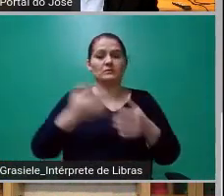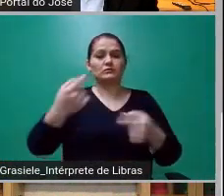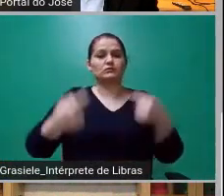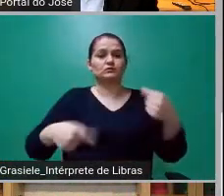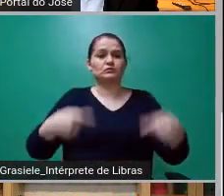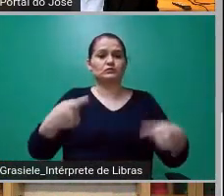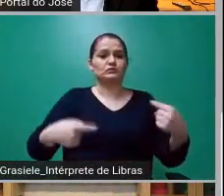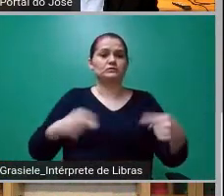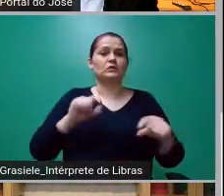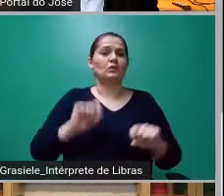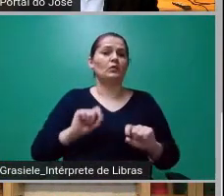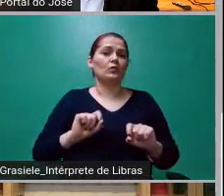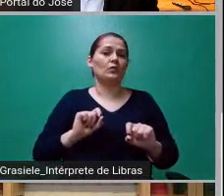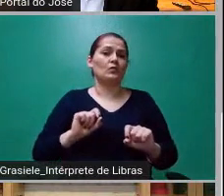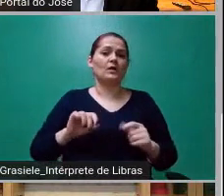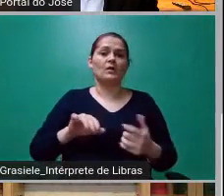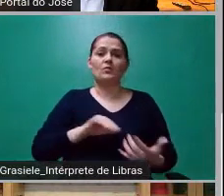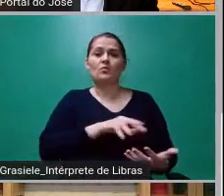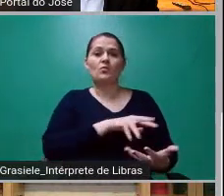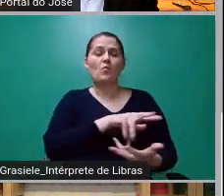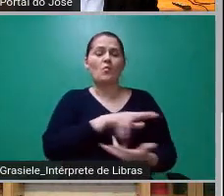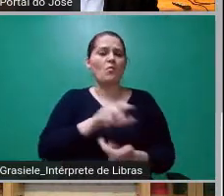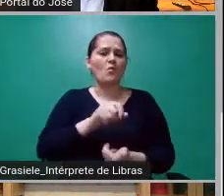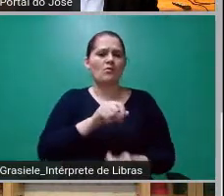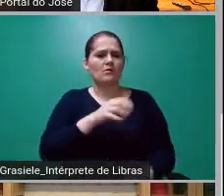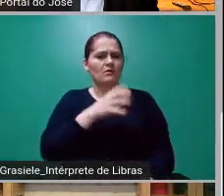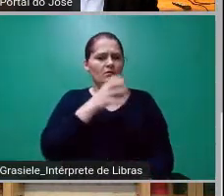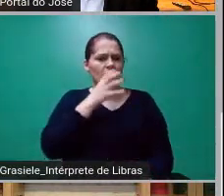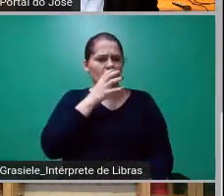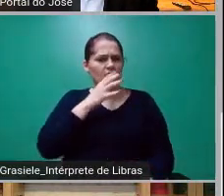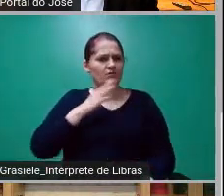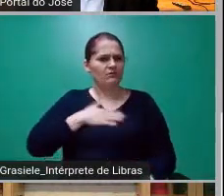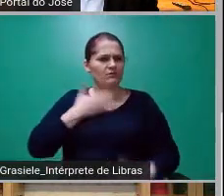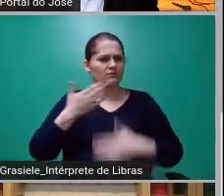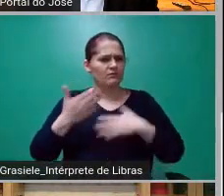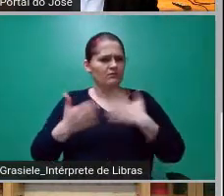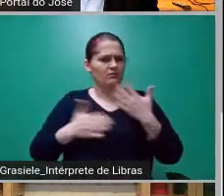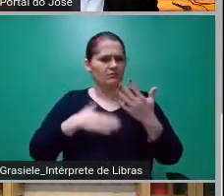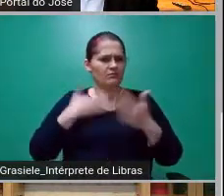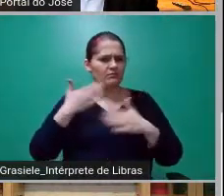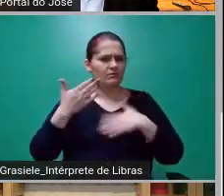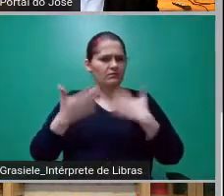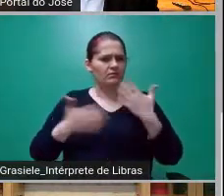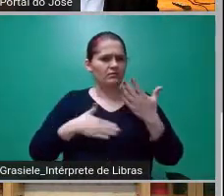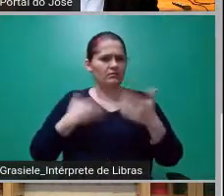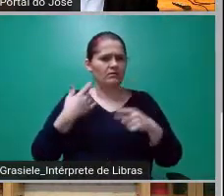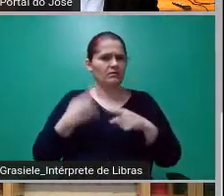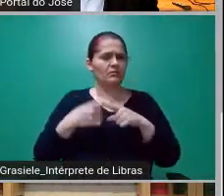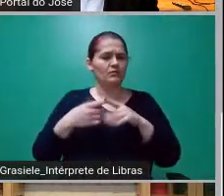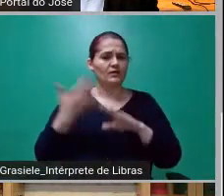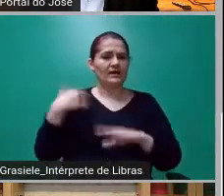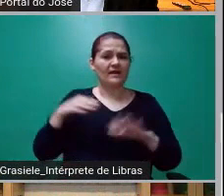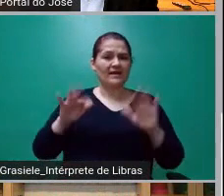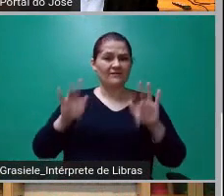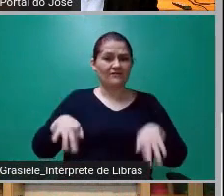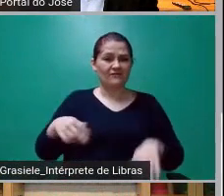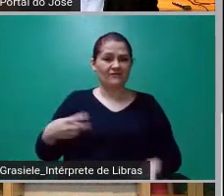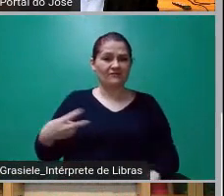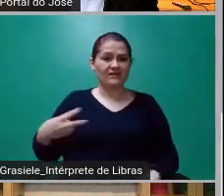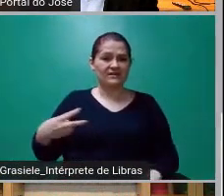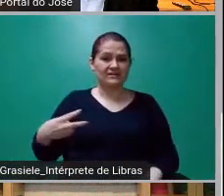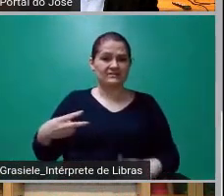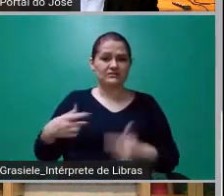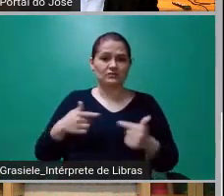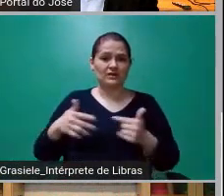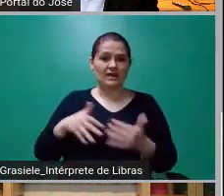colocou o mundo apavorado diante da perspectiva de que os mares que deveriam ter sido purgados no fim da Segunda Guerra Mundial estão inteiros aí, estão